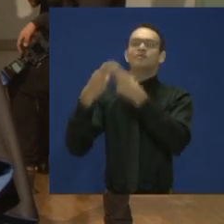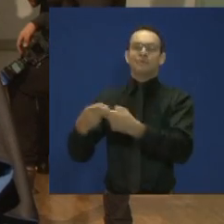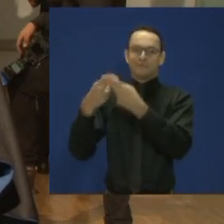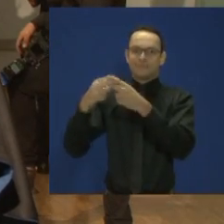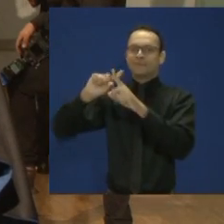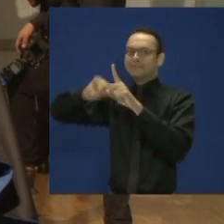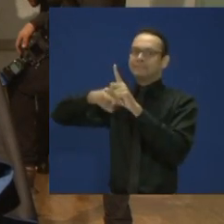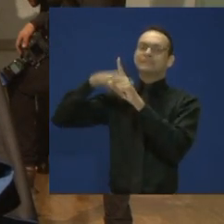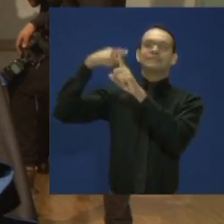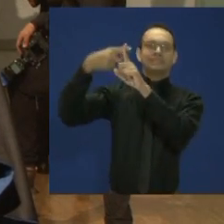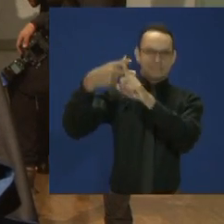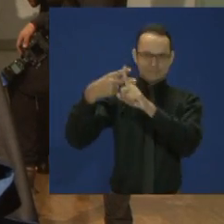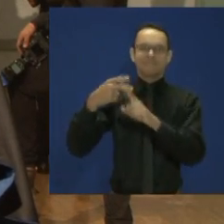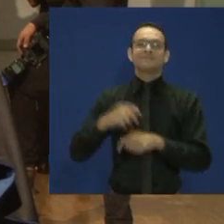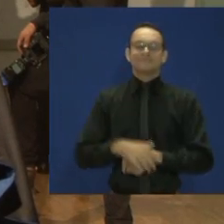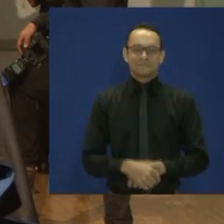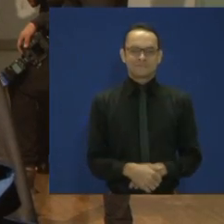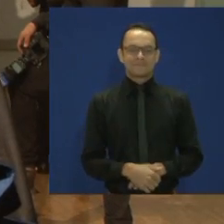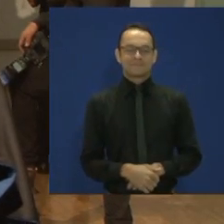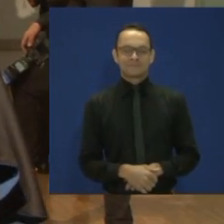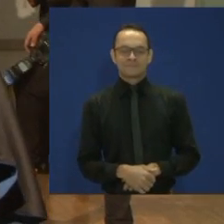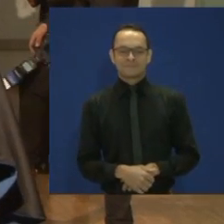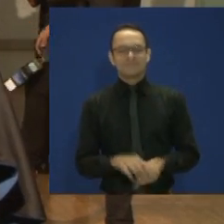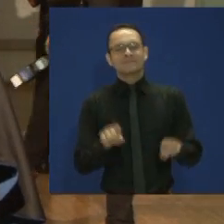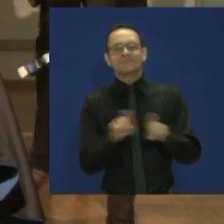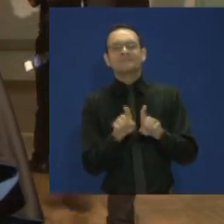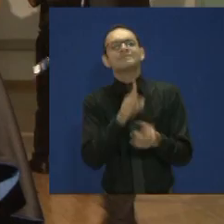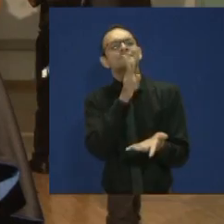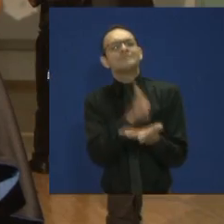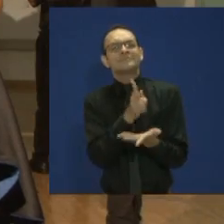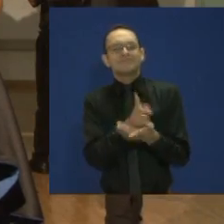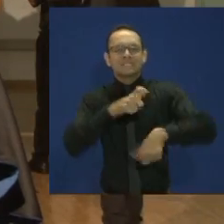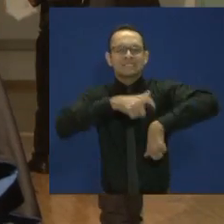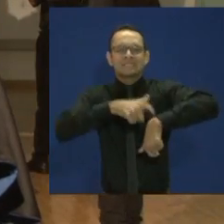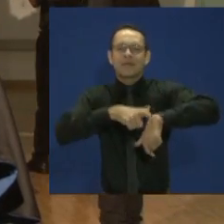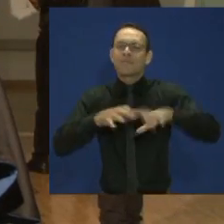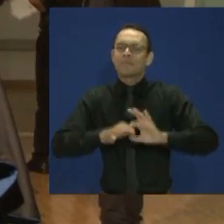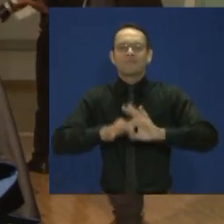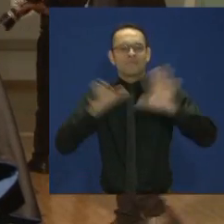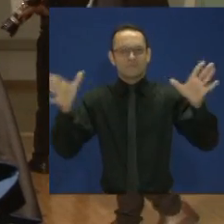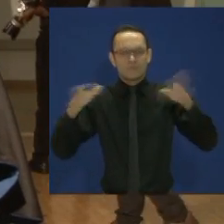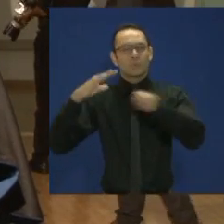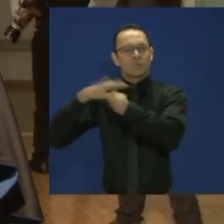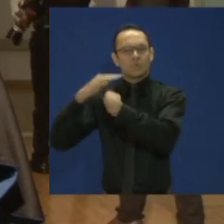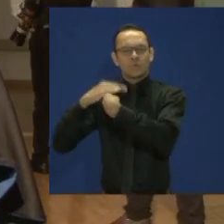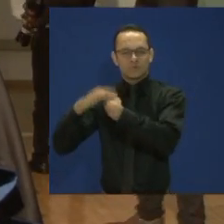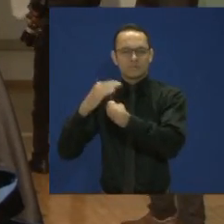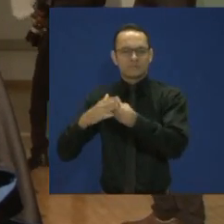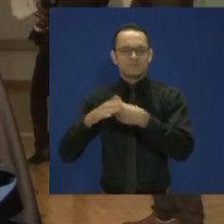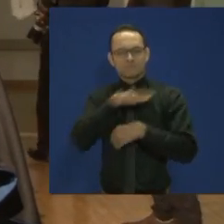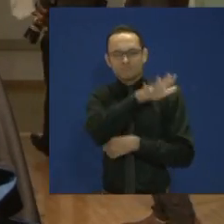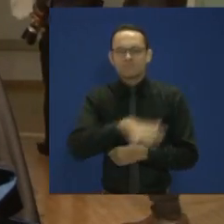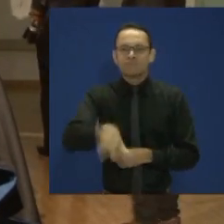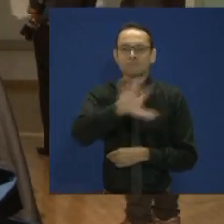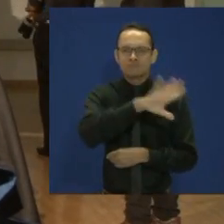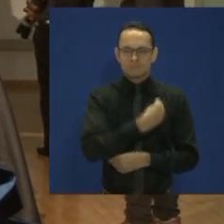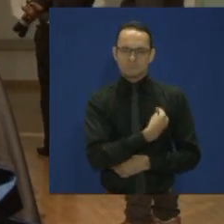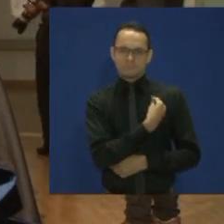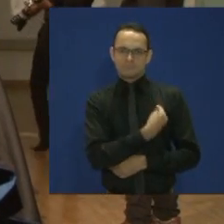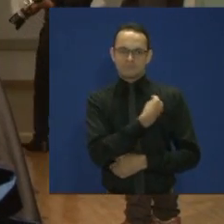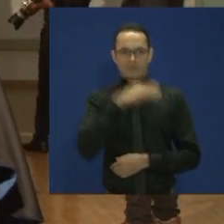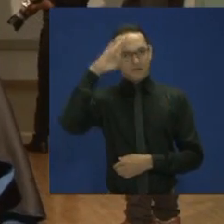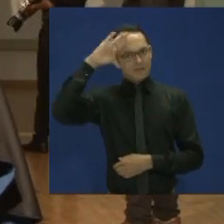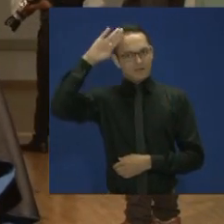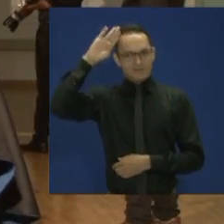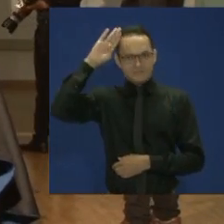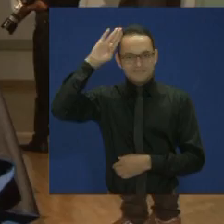Que sempre estiveram à nossa disposição, sendo nossos orientadores na vida acadêmica. Às vezes nos dando um puxão